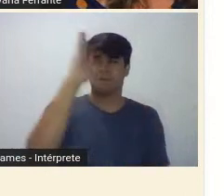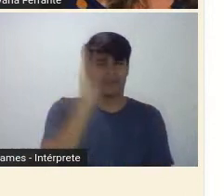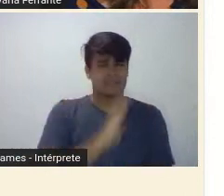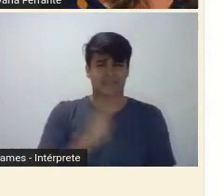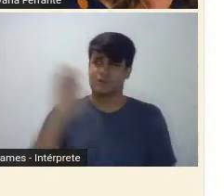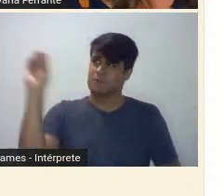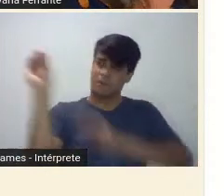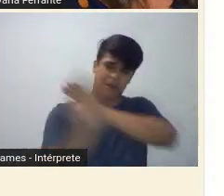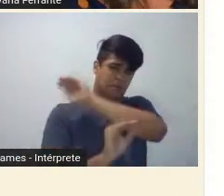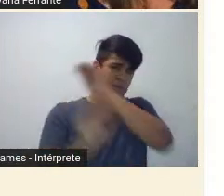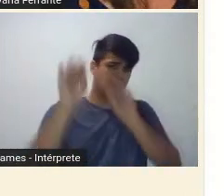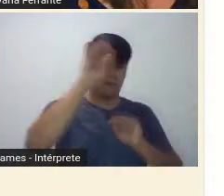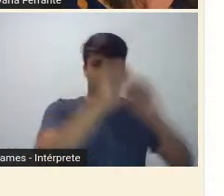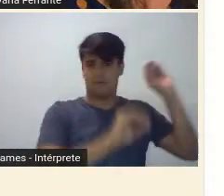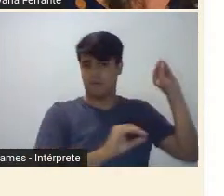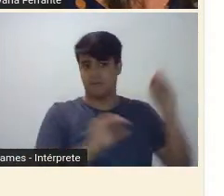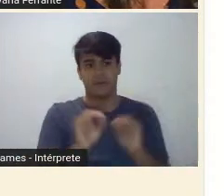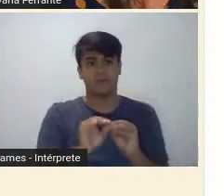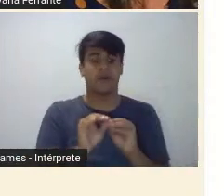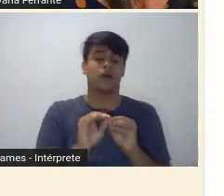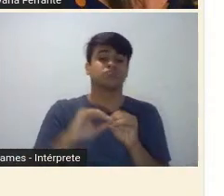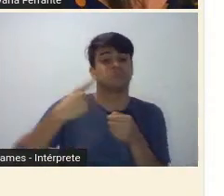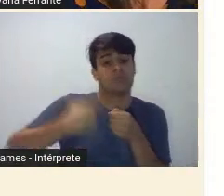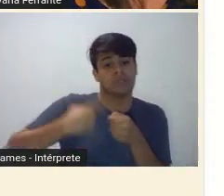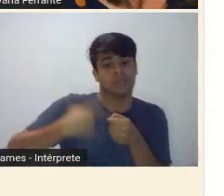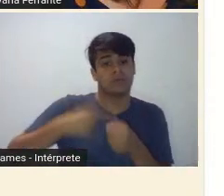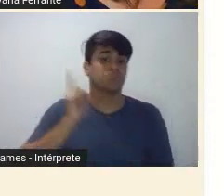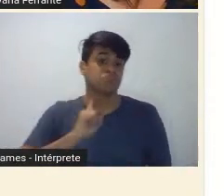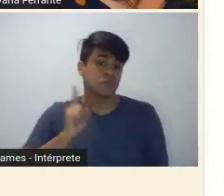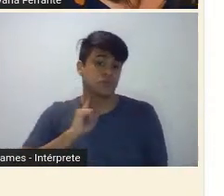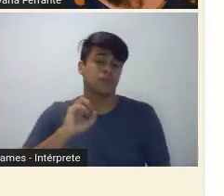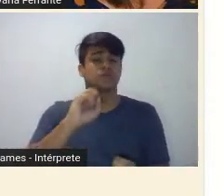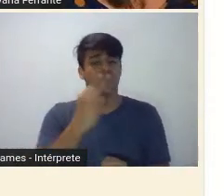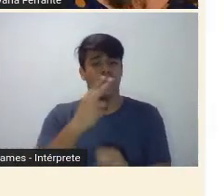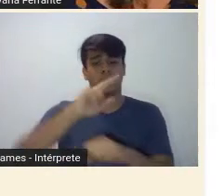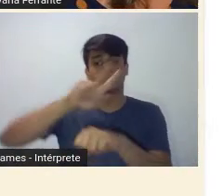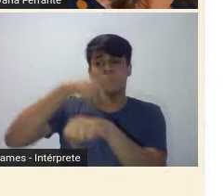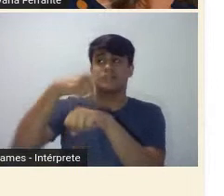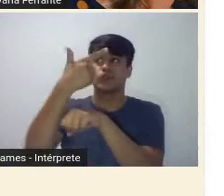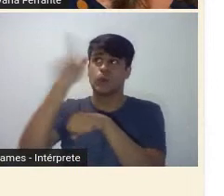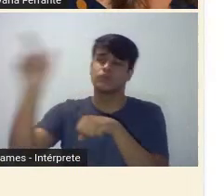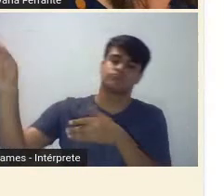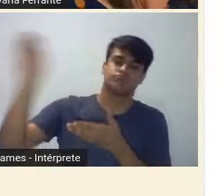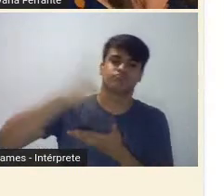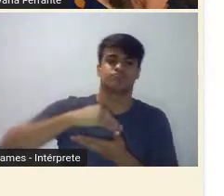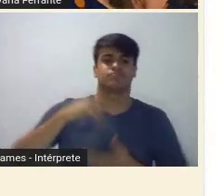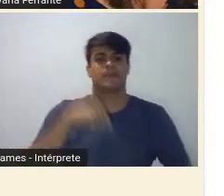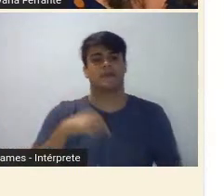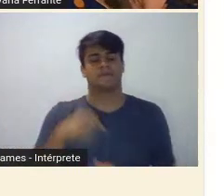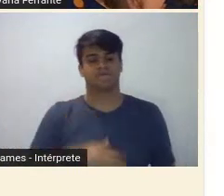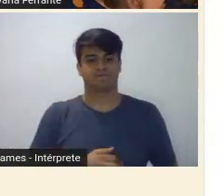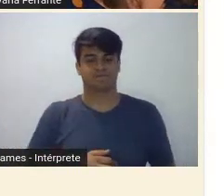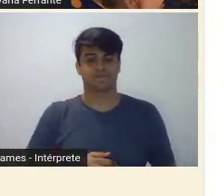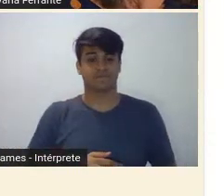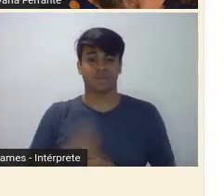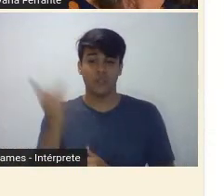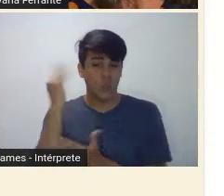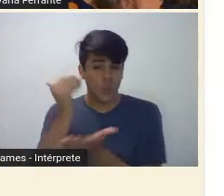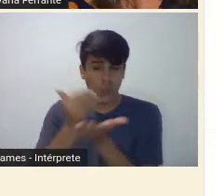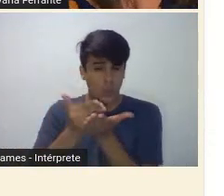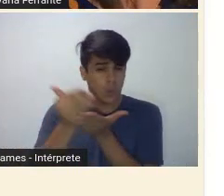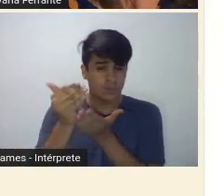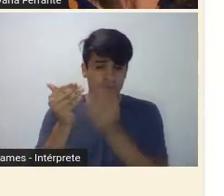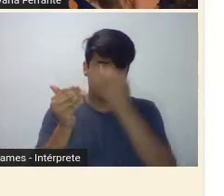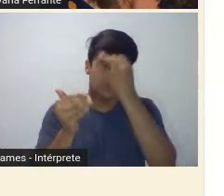do interior de Minas ou de fora do país. Desde cedo, a capital mineira se forjou na